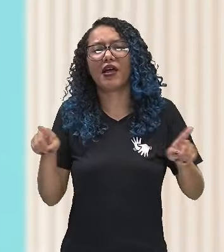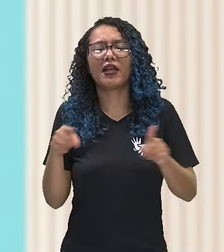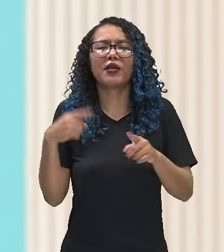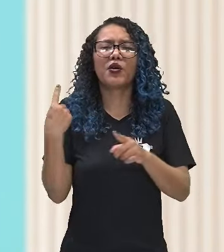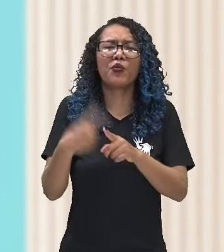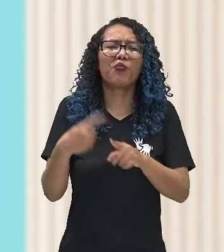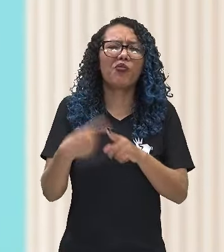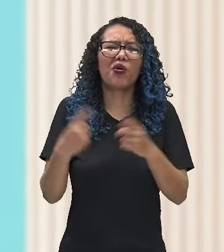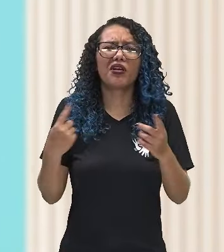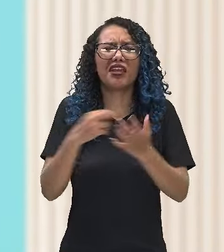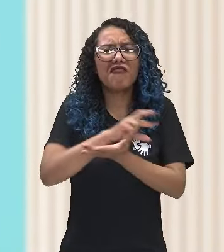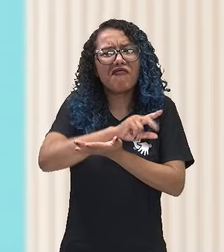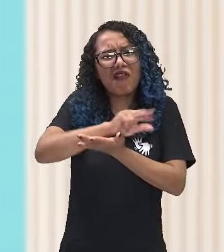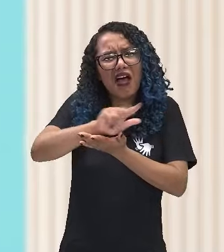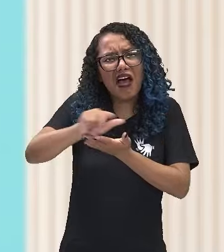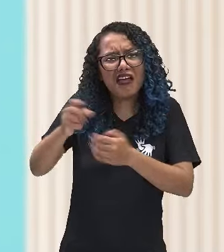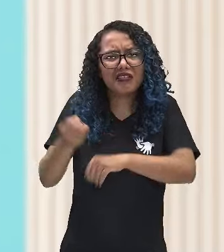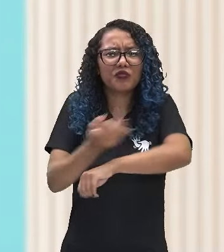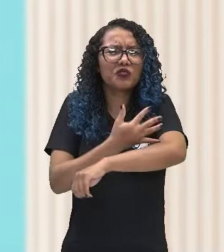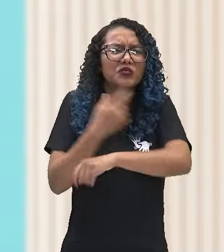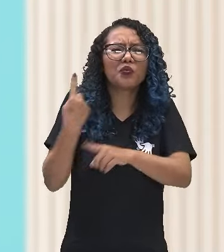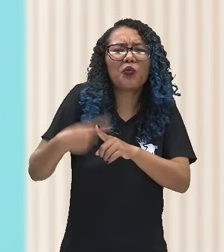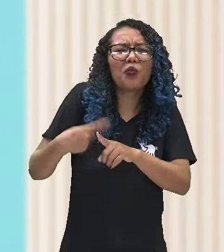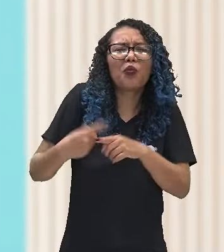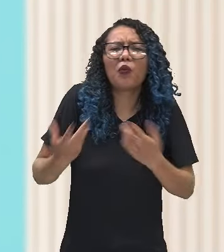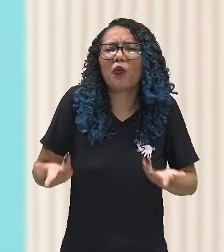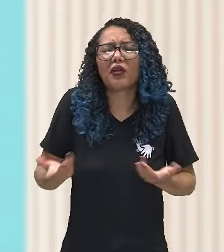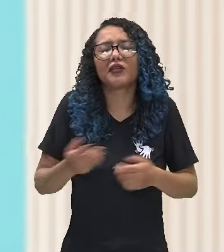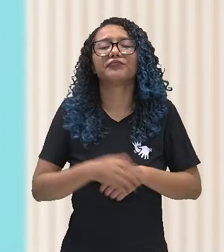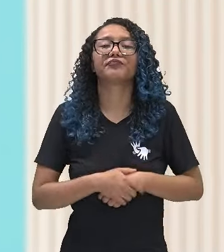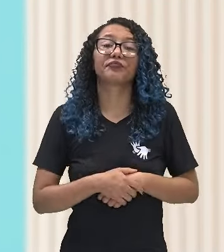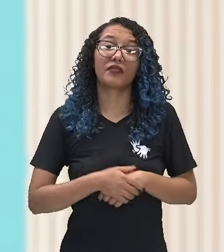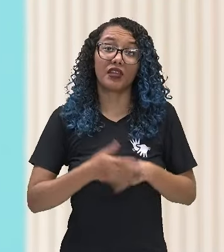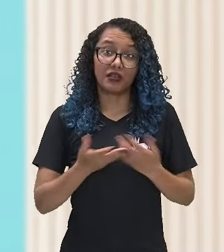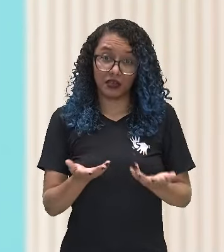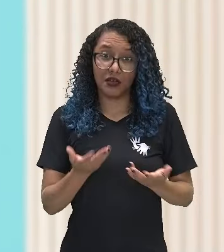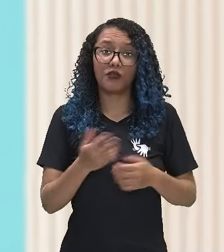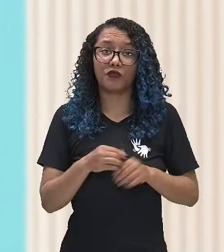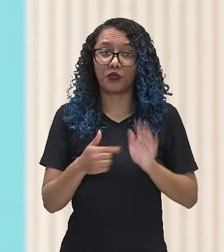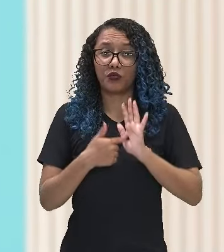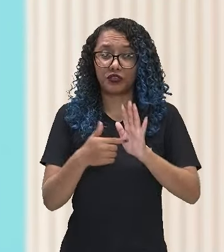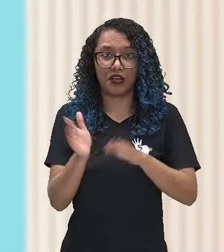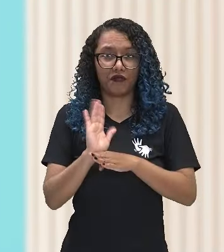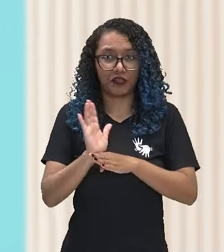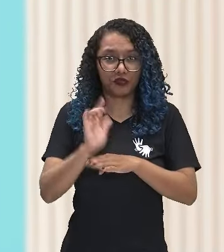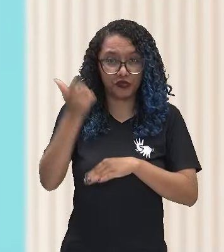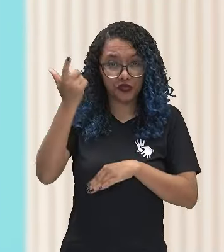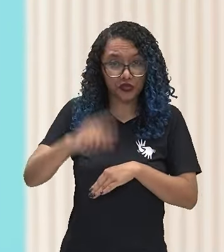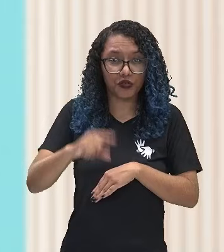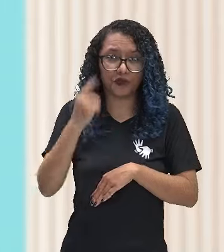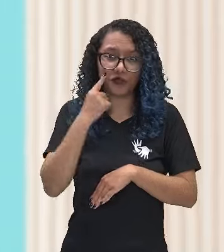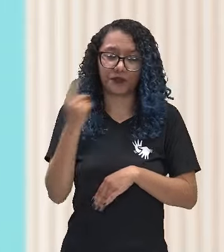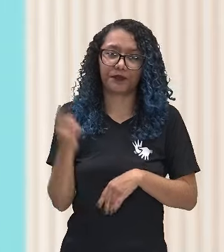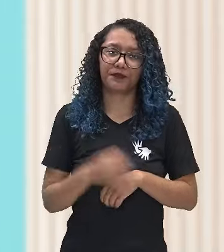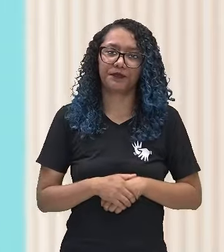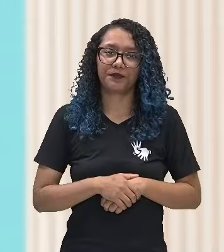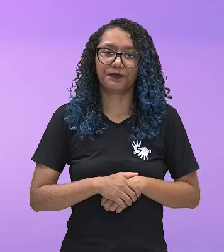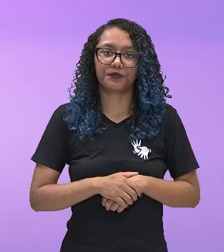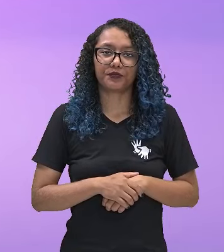sucessão de ondas emocionais? Foi o que nós aprendemos por meio desse vídeo aí que eu vou reapresentar para vocês.